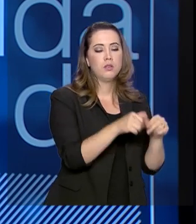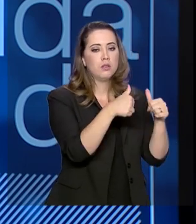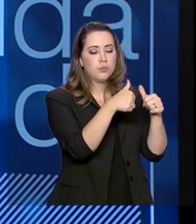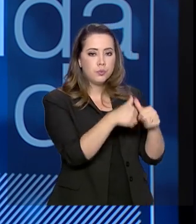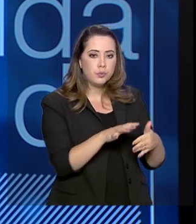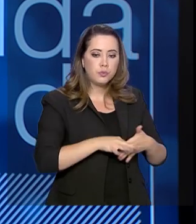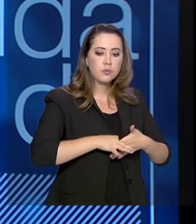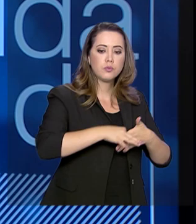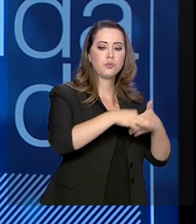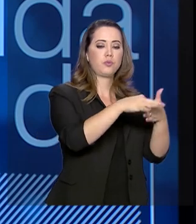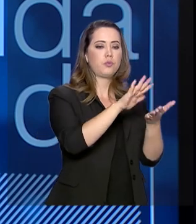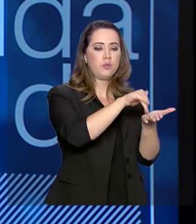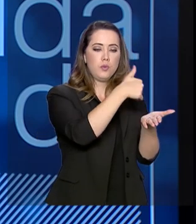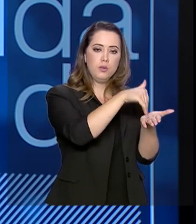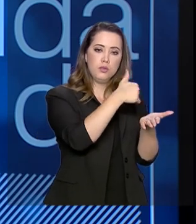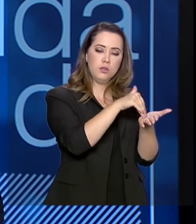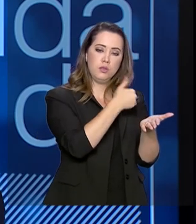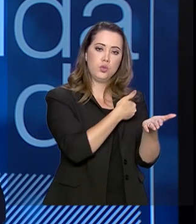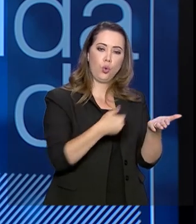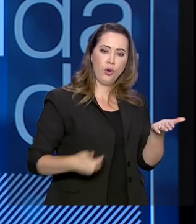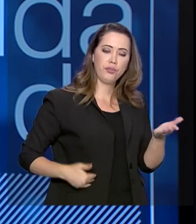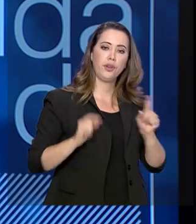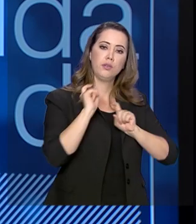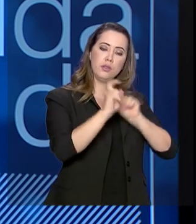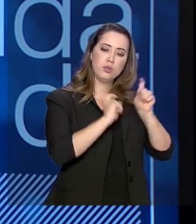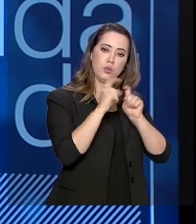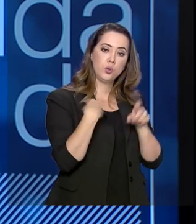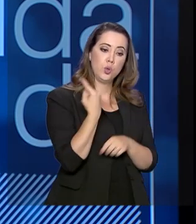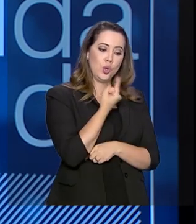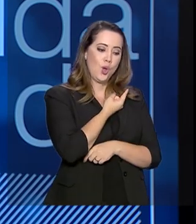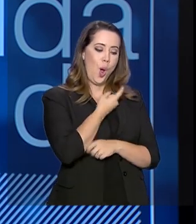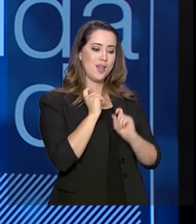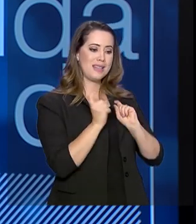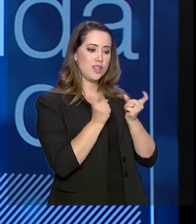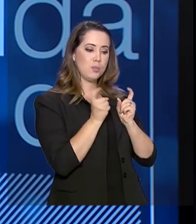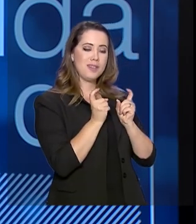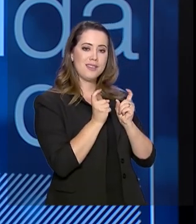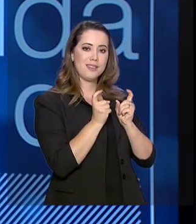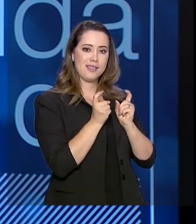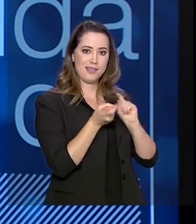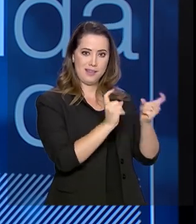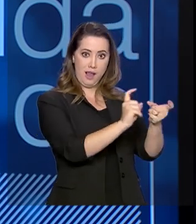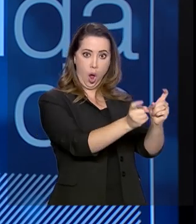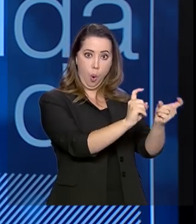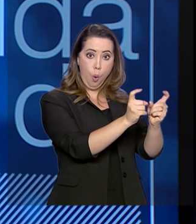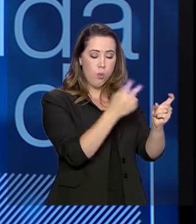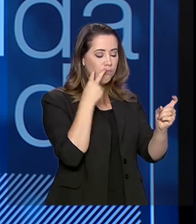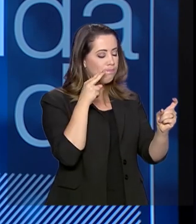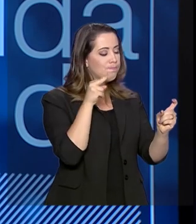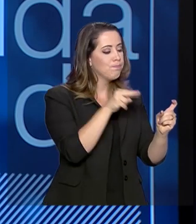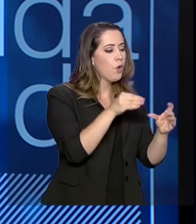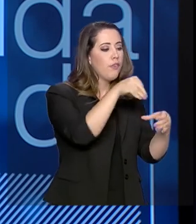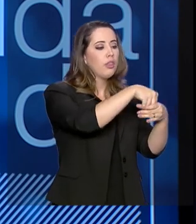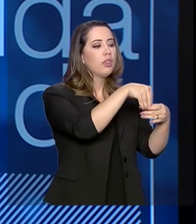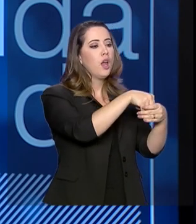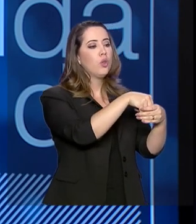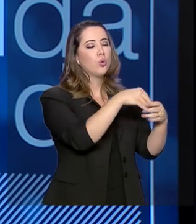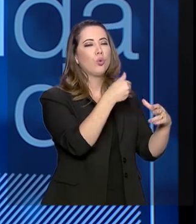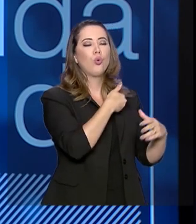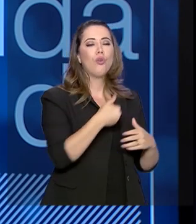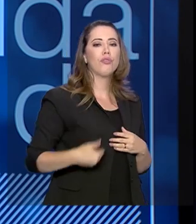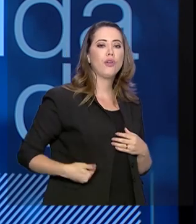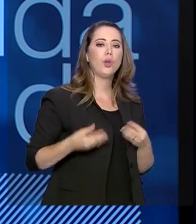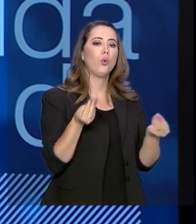sendo liderados pela Secretaria de Governo Digital. E nós, na Secretaria de Gestão, estamos olhando os processos internos da administração pública. Então,